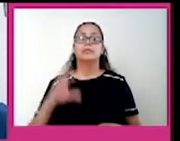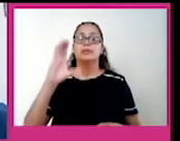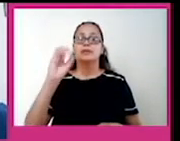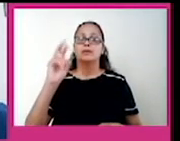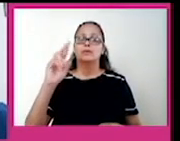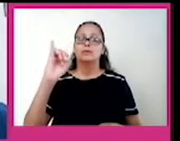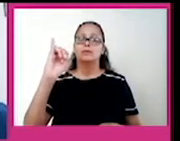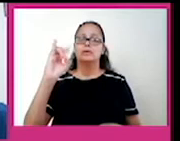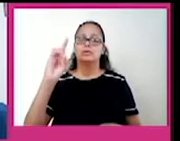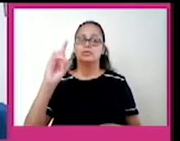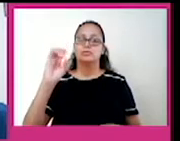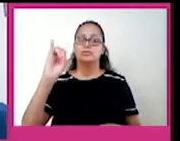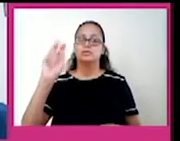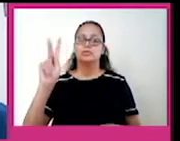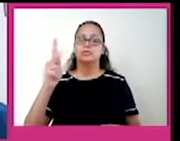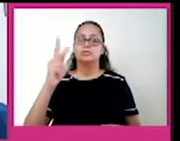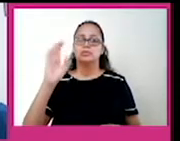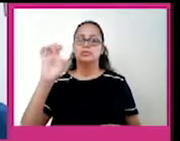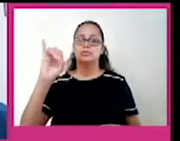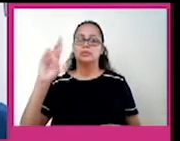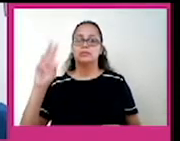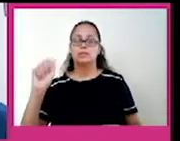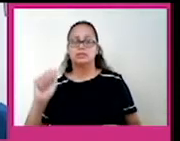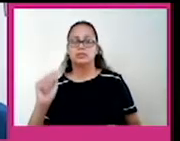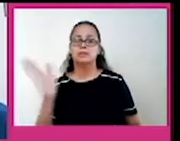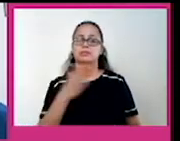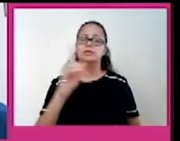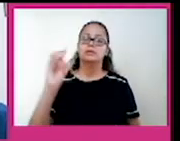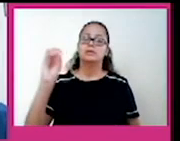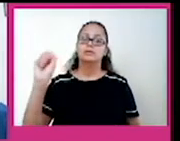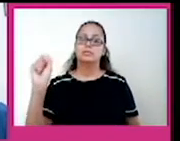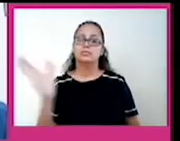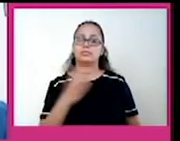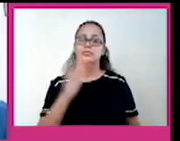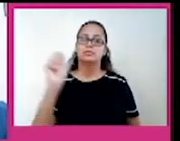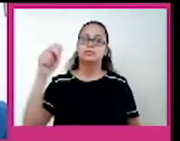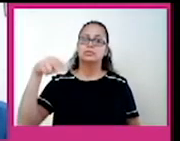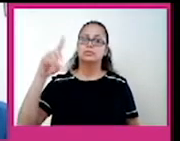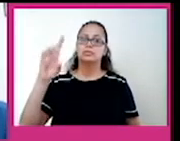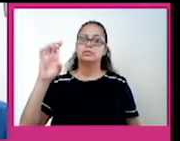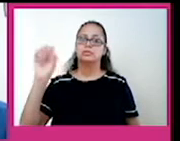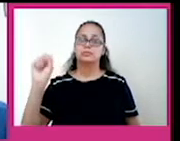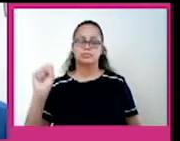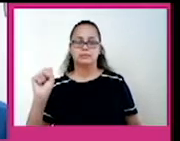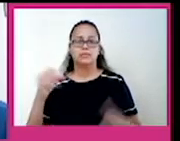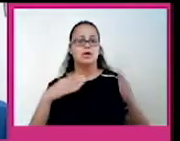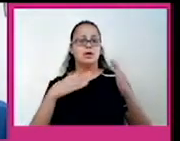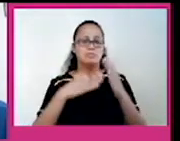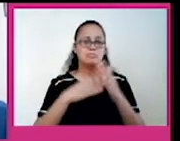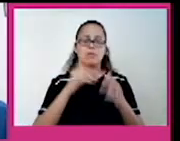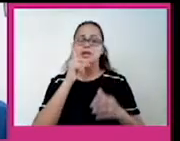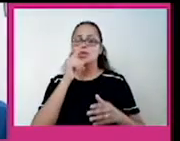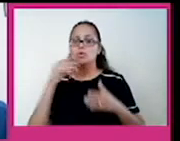comigo aqui no mouse, essa porção aqui oeste do continente. Certo? Ela impede a formação de rios muito